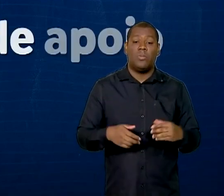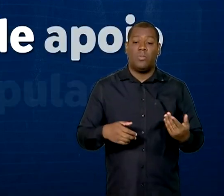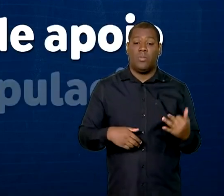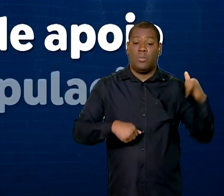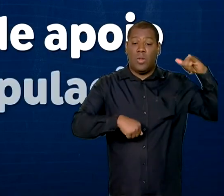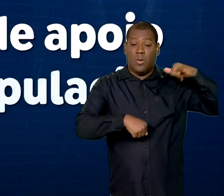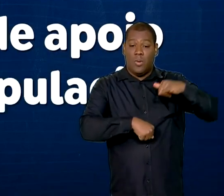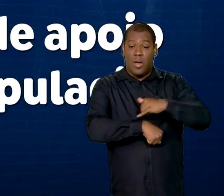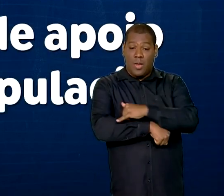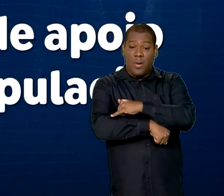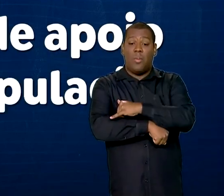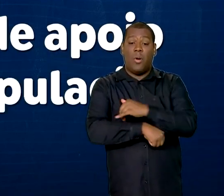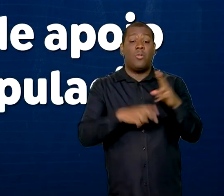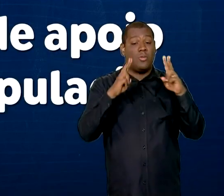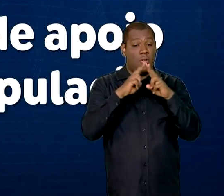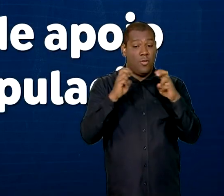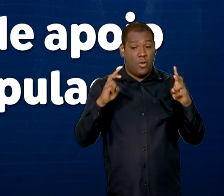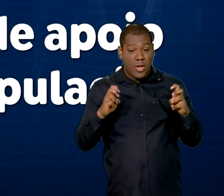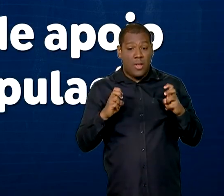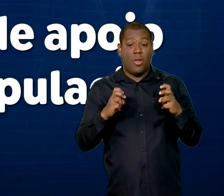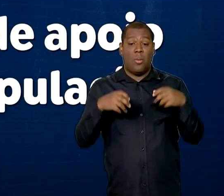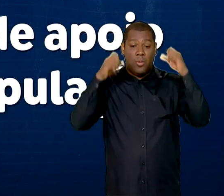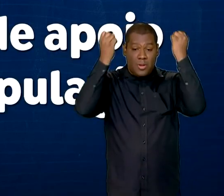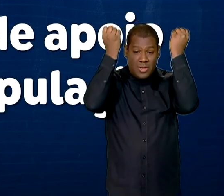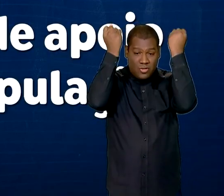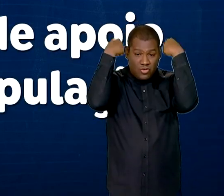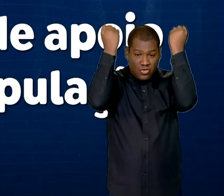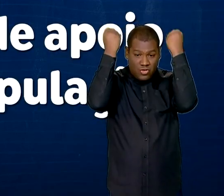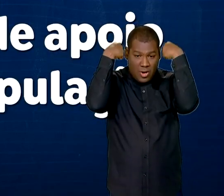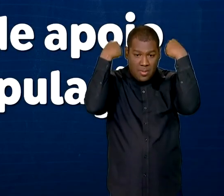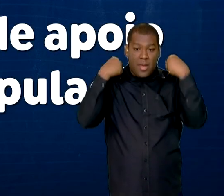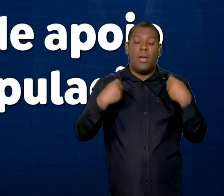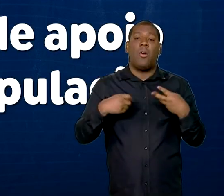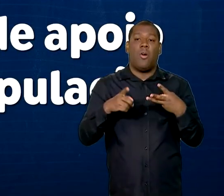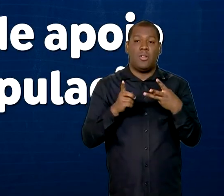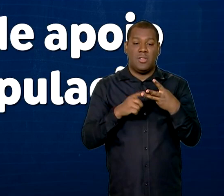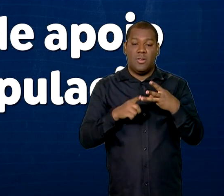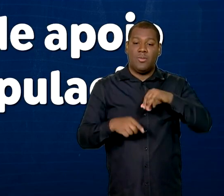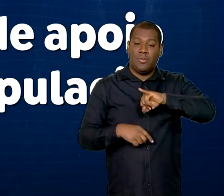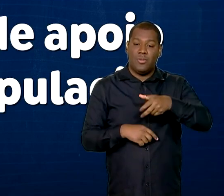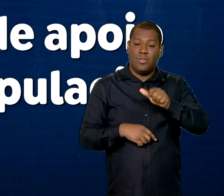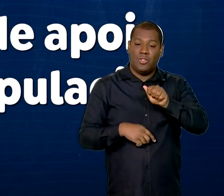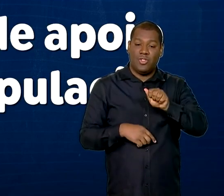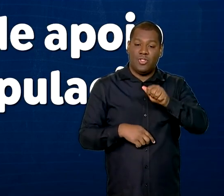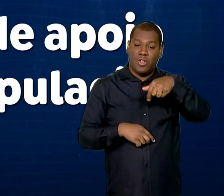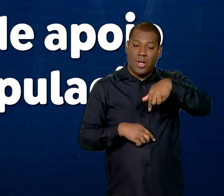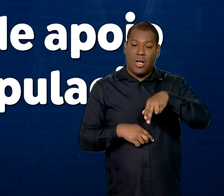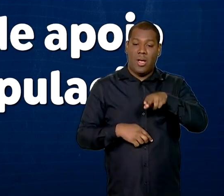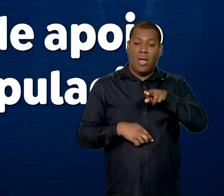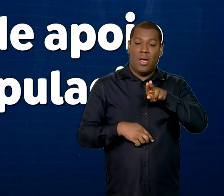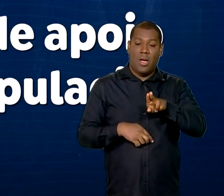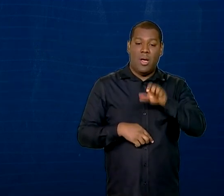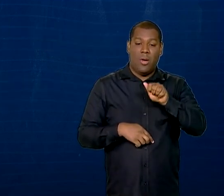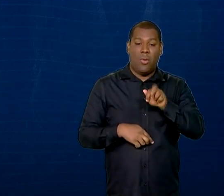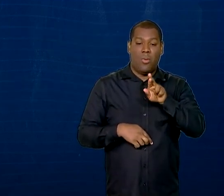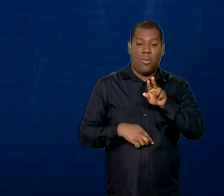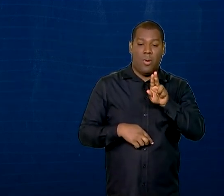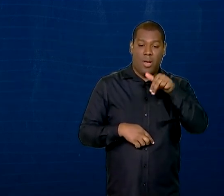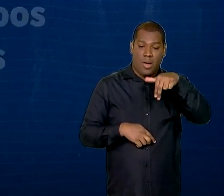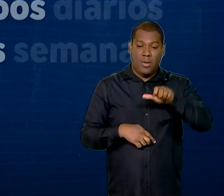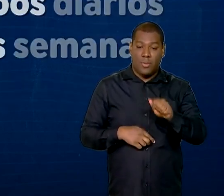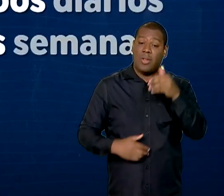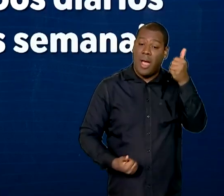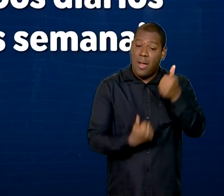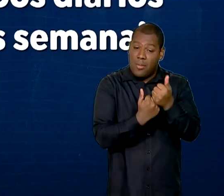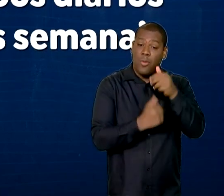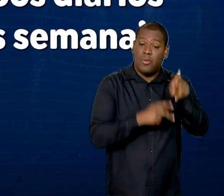aeroportos de Florianópolis, Chapecó e Jaguaruna também farão parte do plano para apoio à população. Já a base